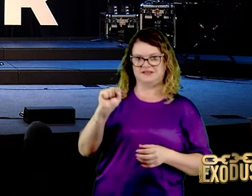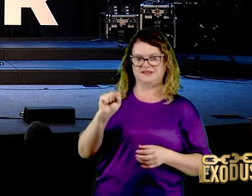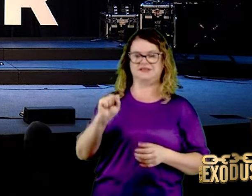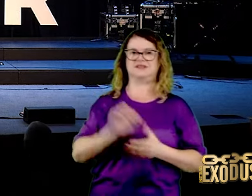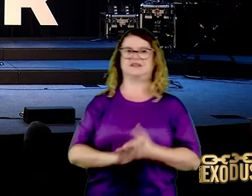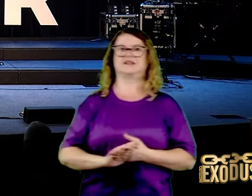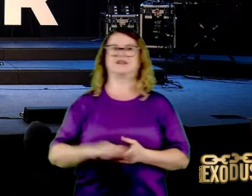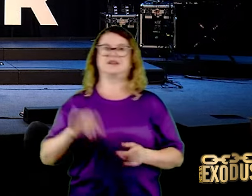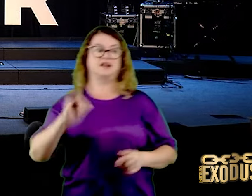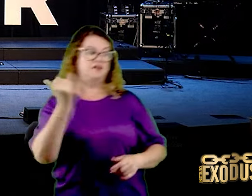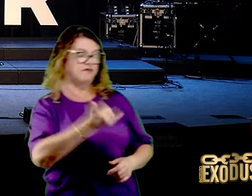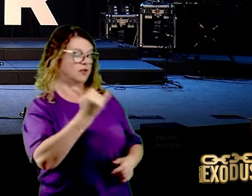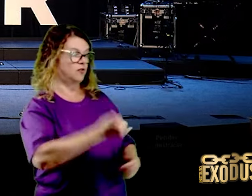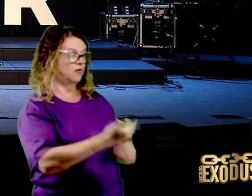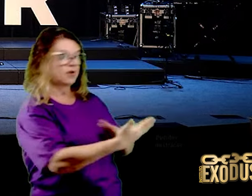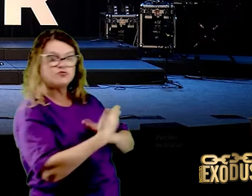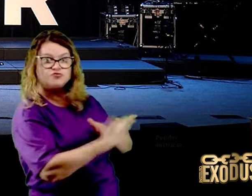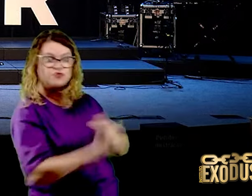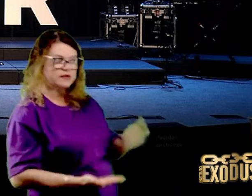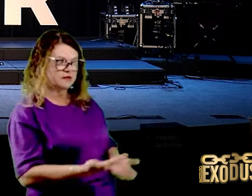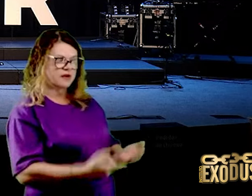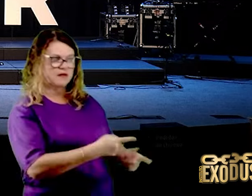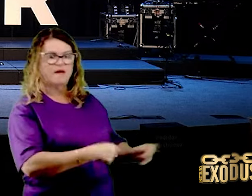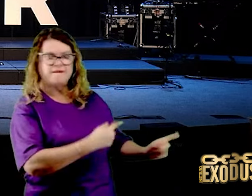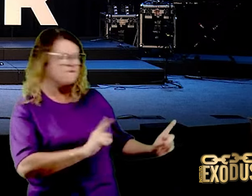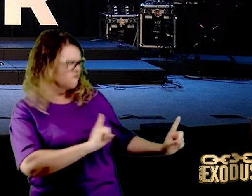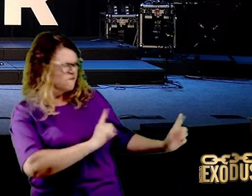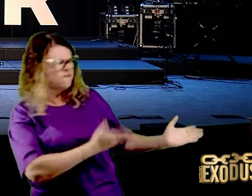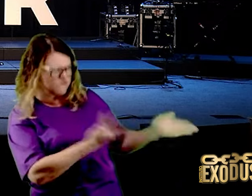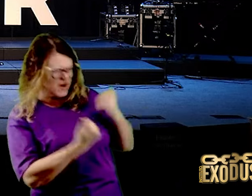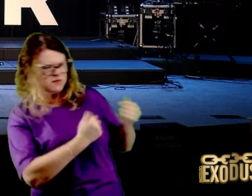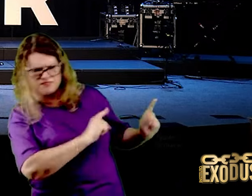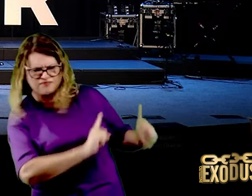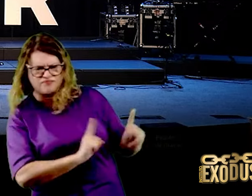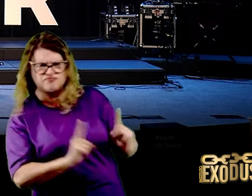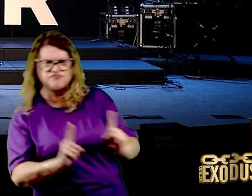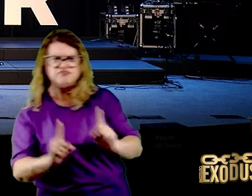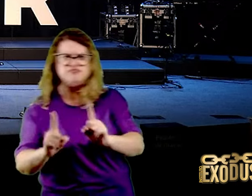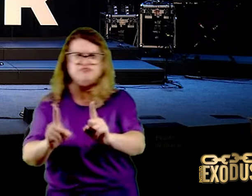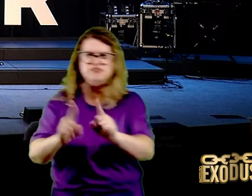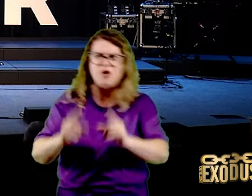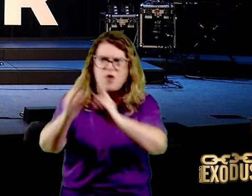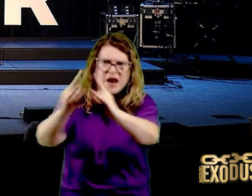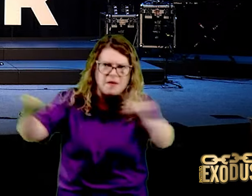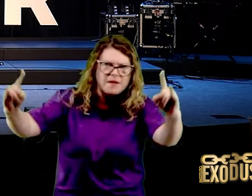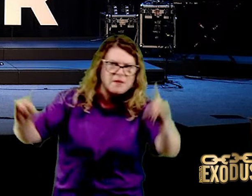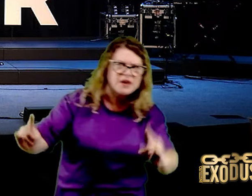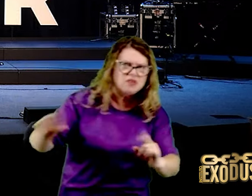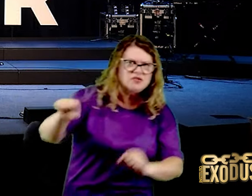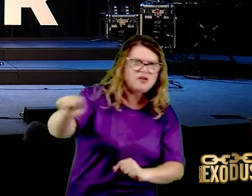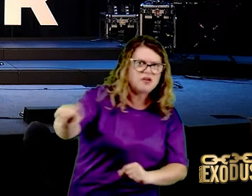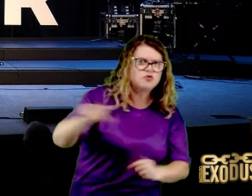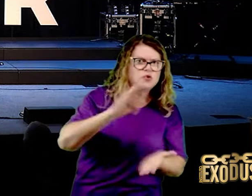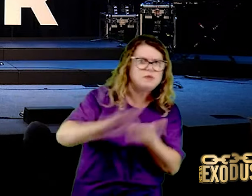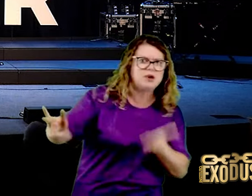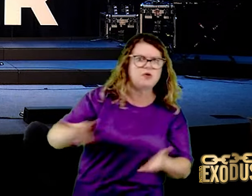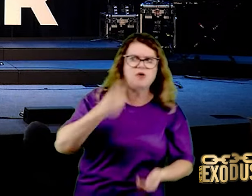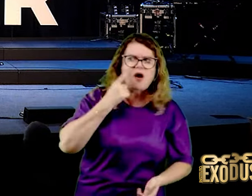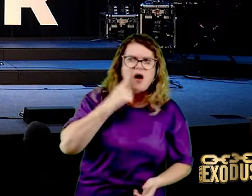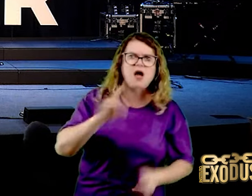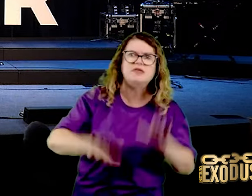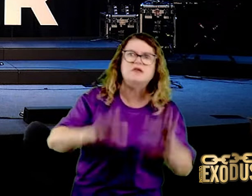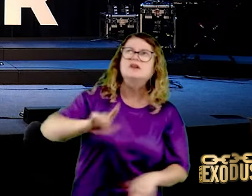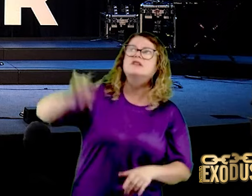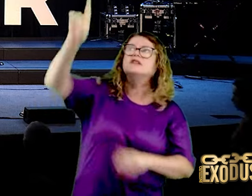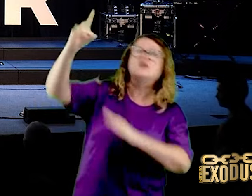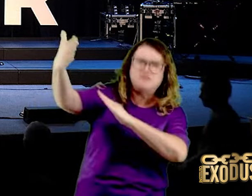daqueles incircuncivos, talvez o Senhor age em nosso favor, pois nada pode